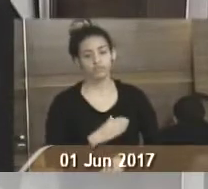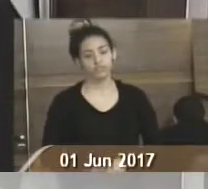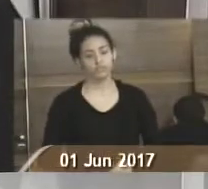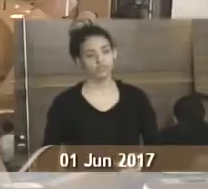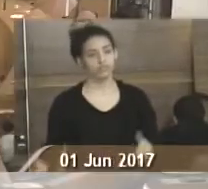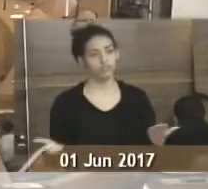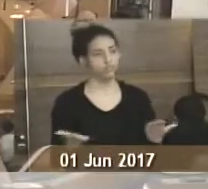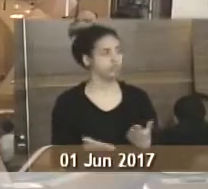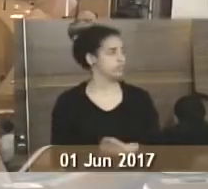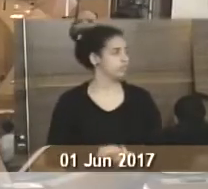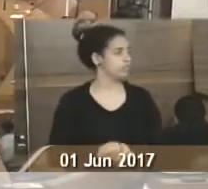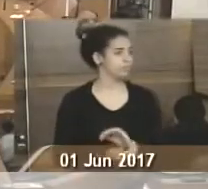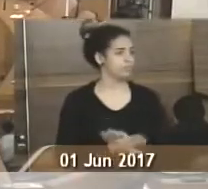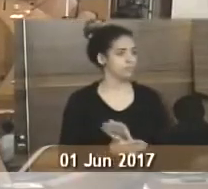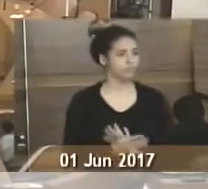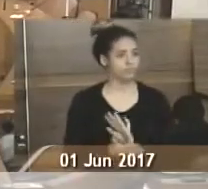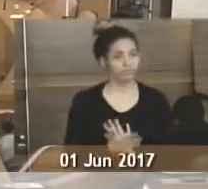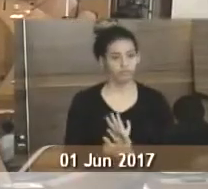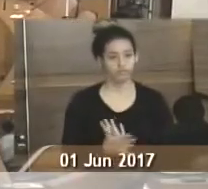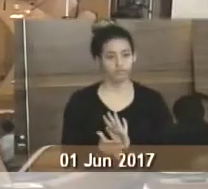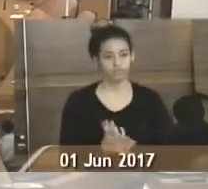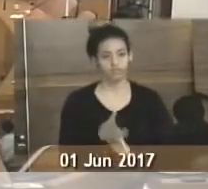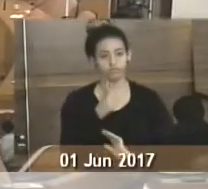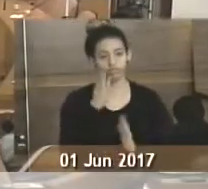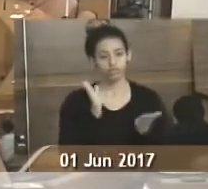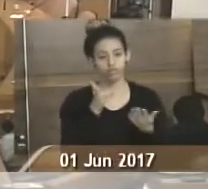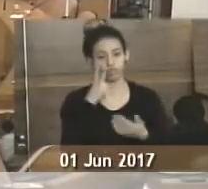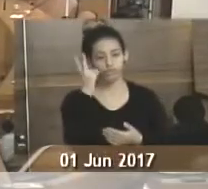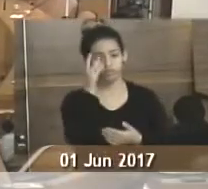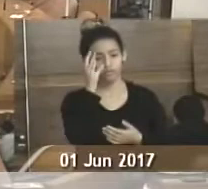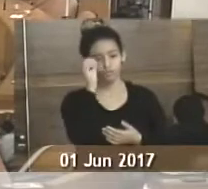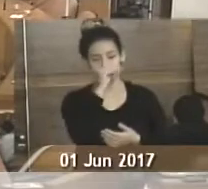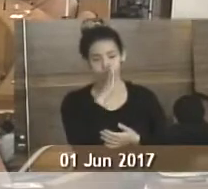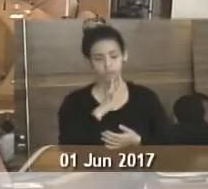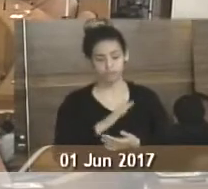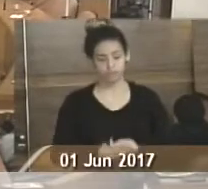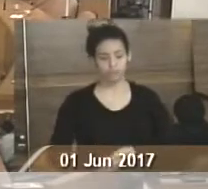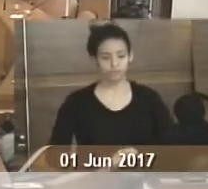Fico por aqui, Sr. Presidente. Com a palavra, vereadora Tite Brasil.